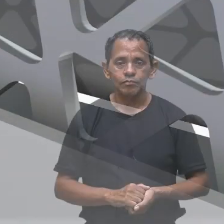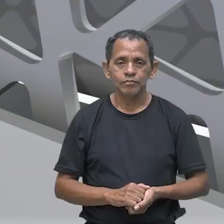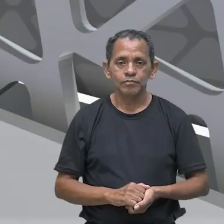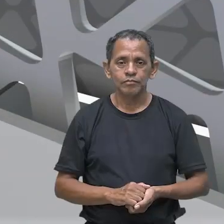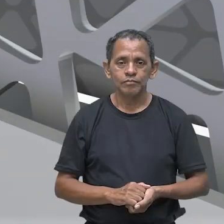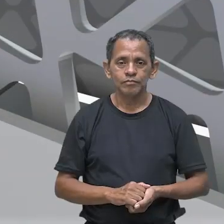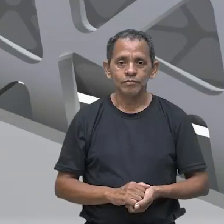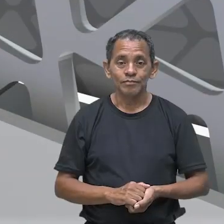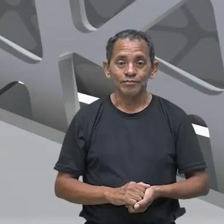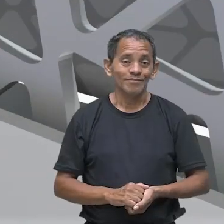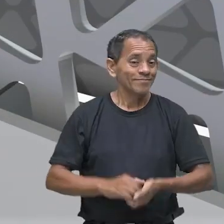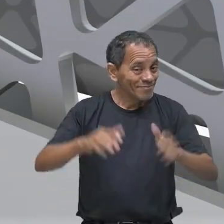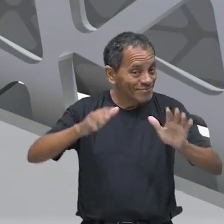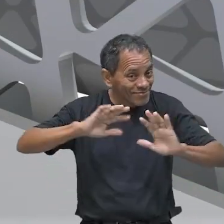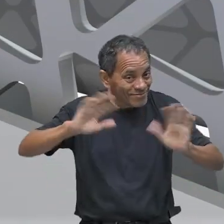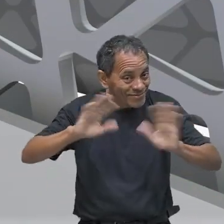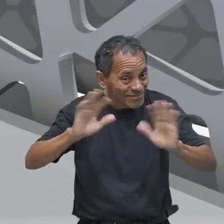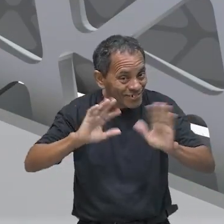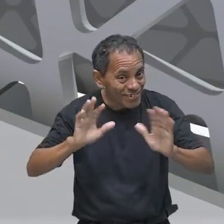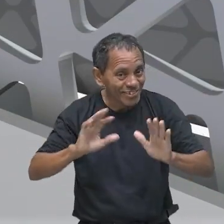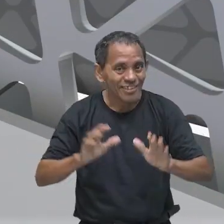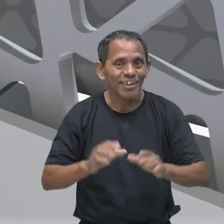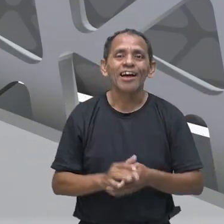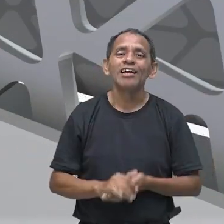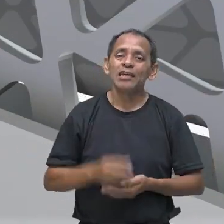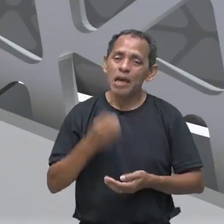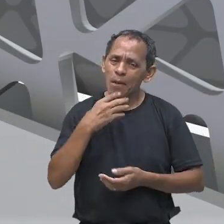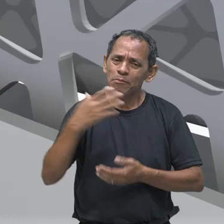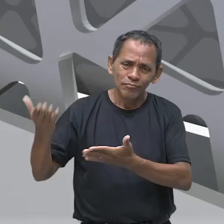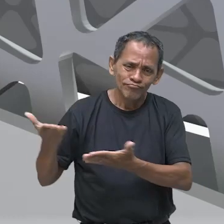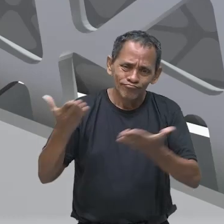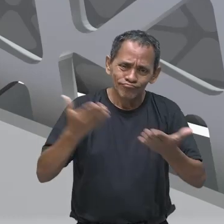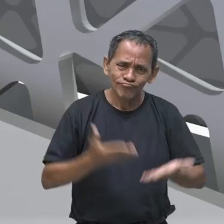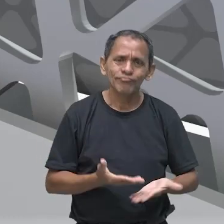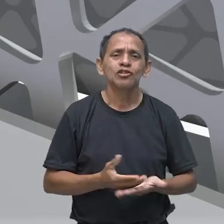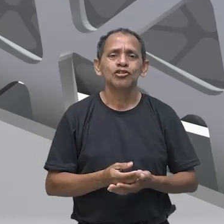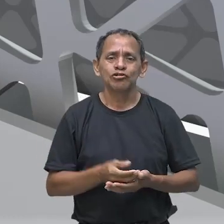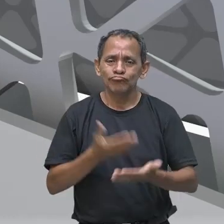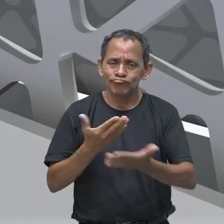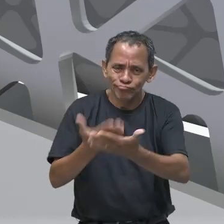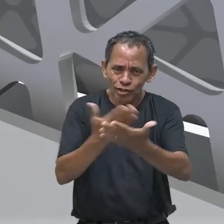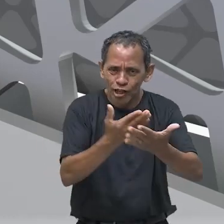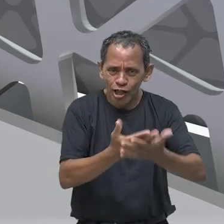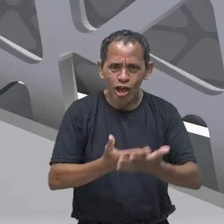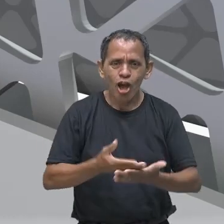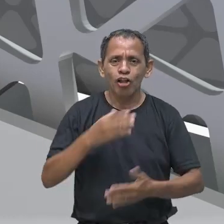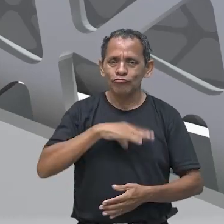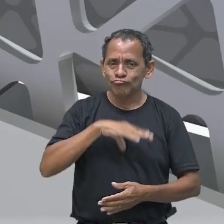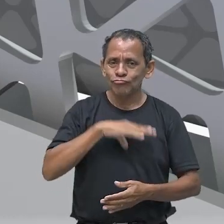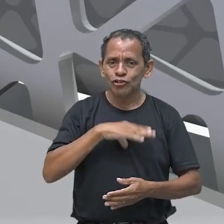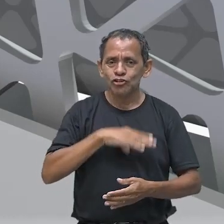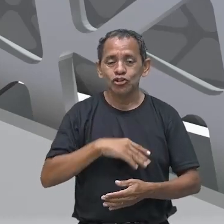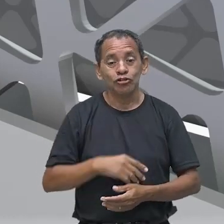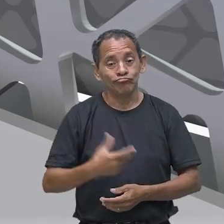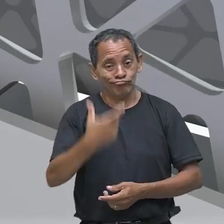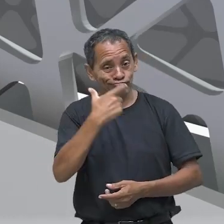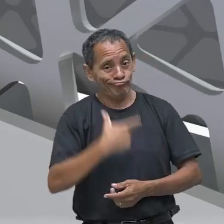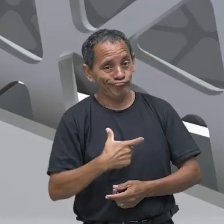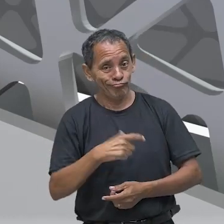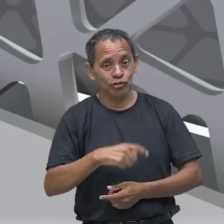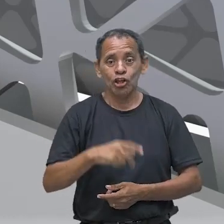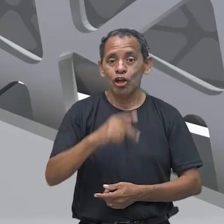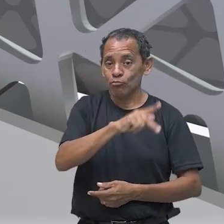Olá, queridos alunos! bem com vocês? Espero que estejam todos muito bem para mais uma aula de língua